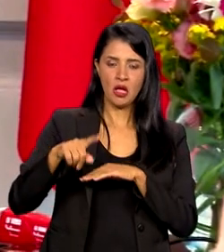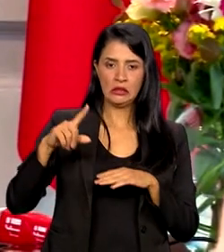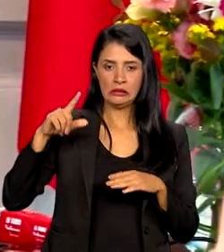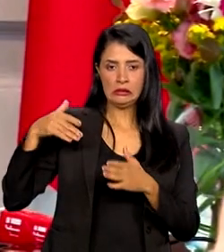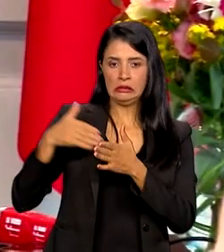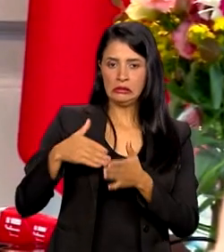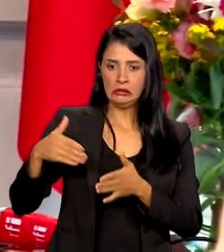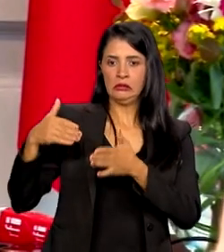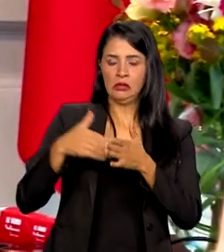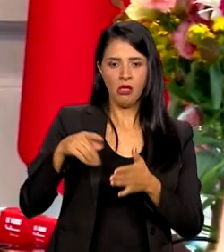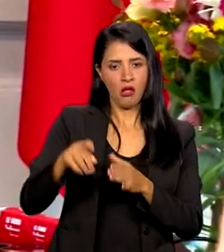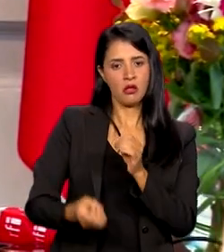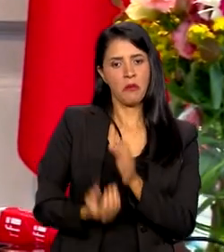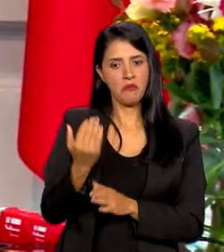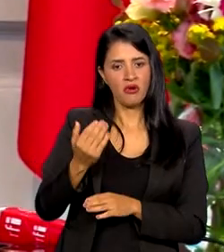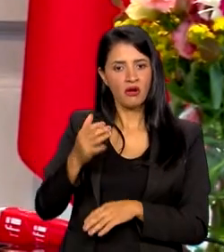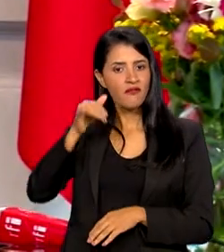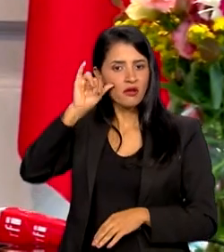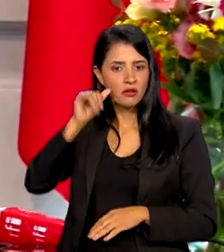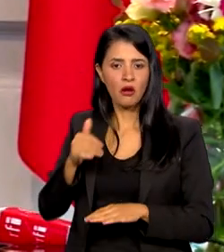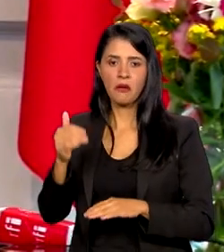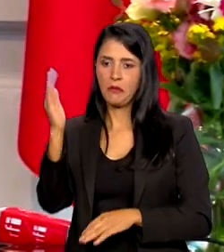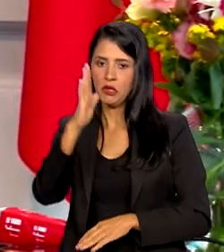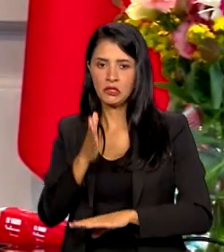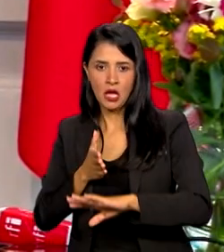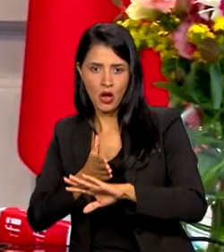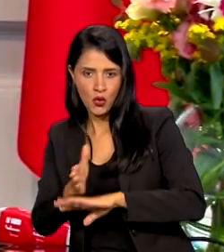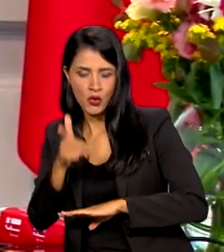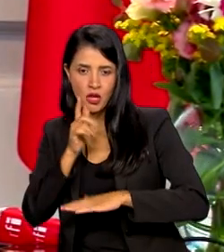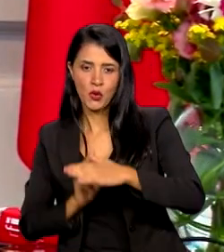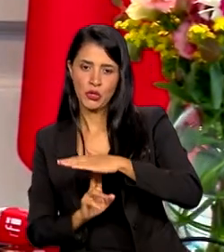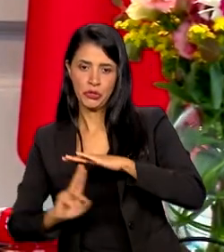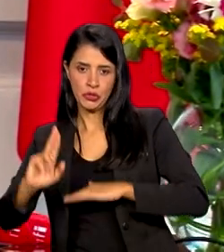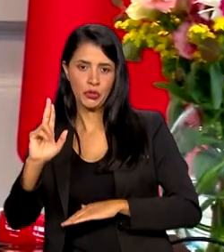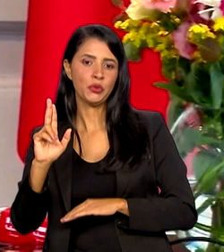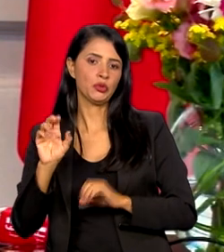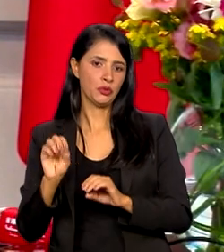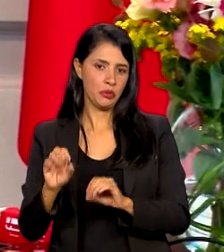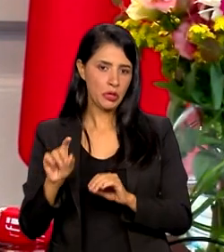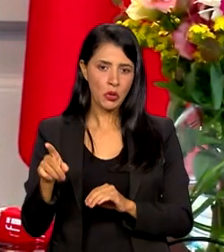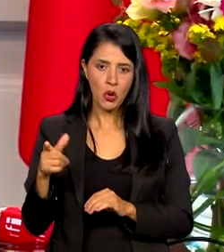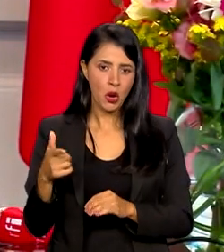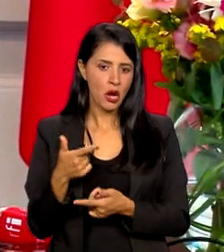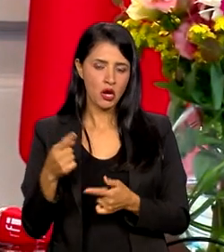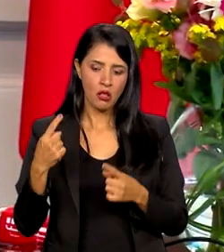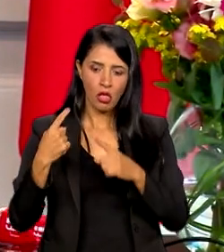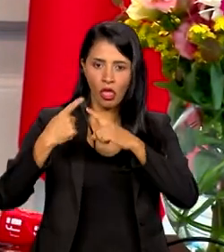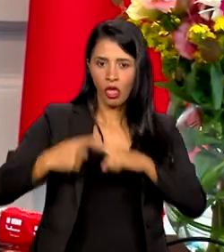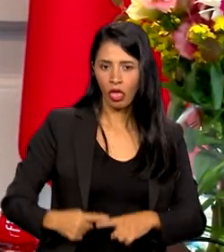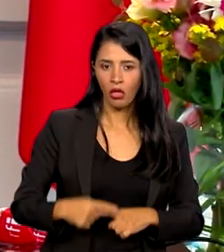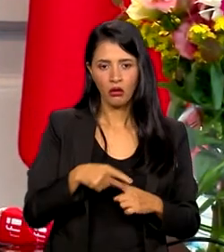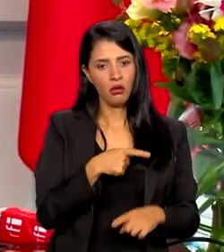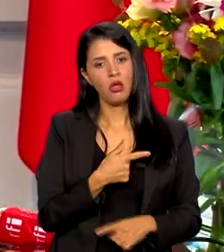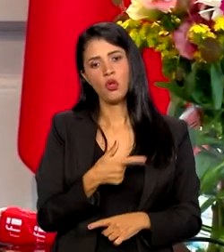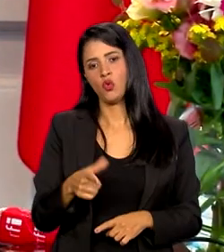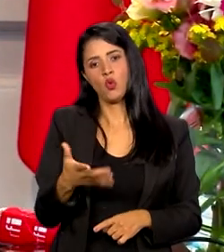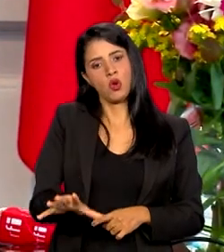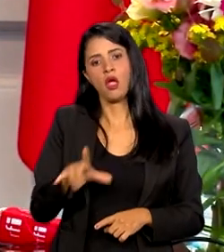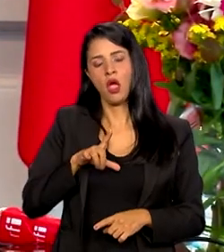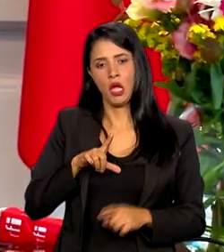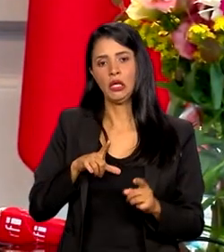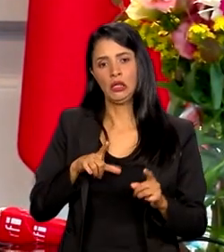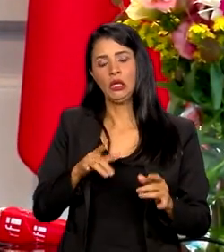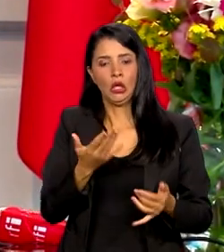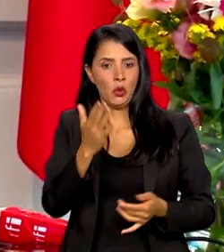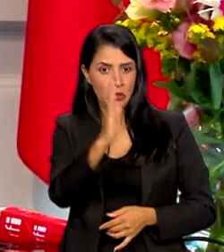certas barreiras para evitar que os brasileiros acessem o ensino superior e exerçam a profissão. É, eles não querem concorrência e os brasileiros são os mais atingidos.